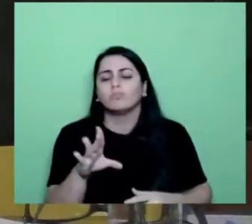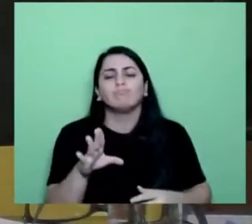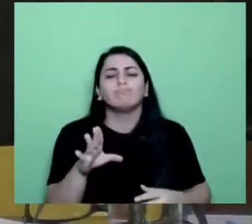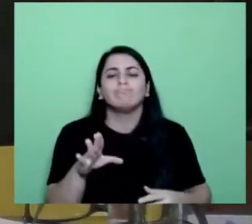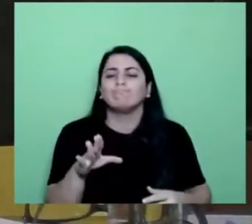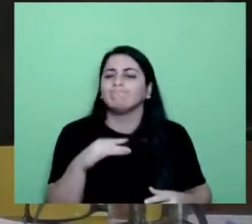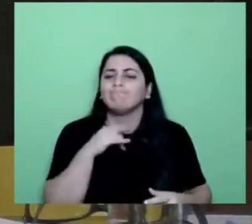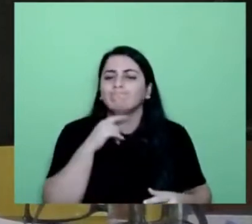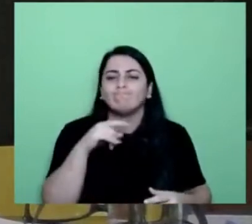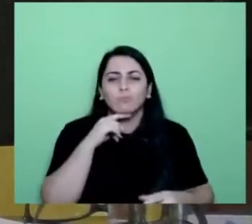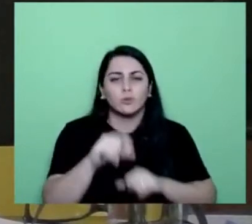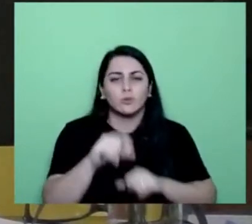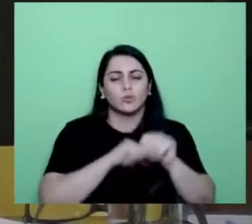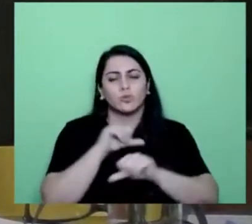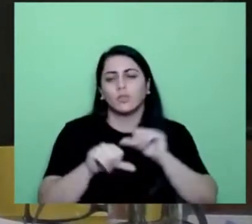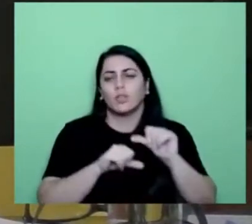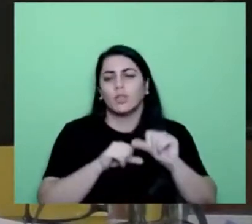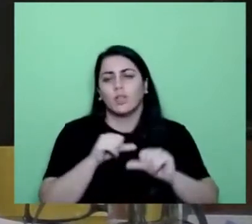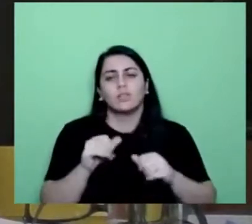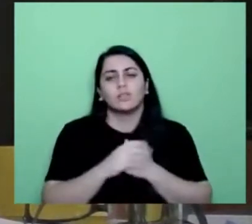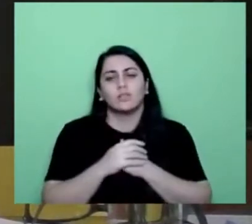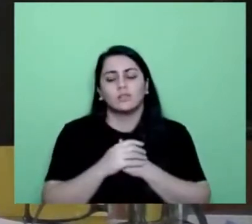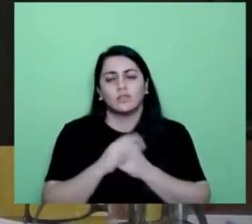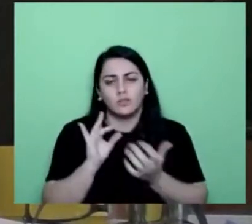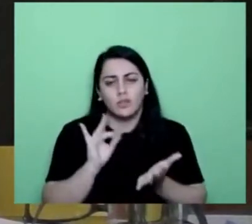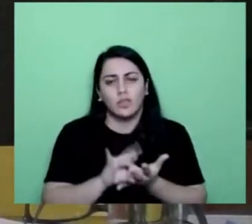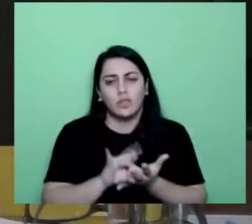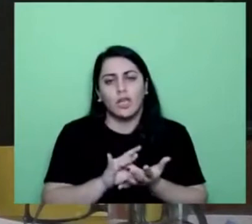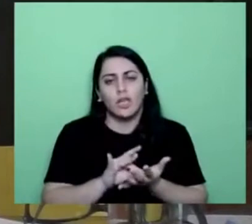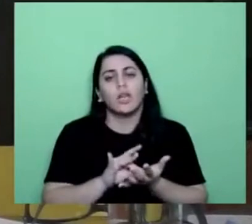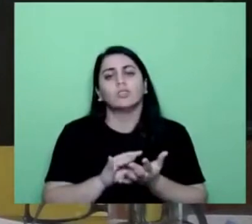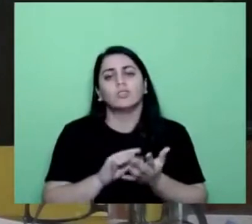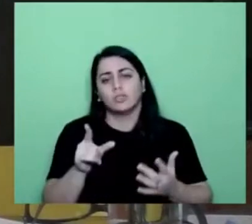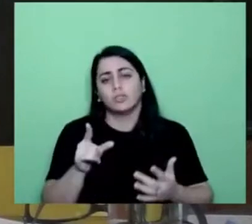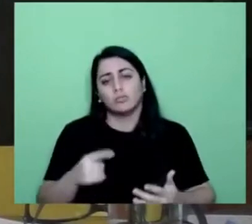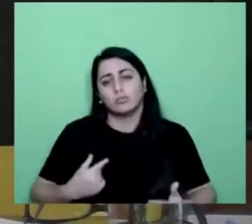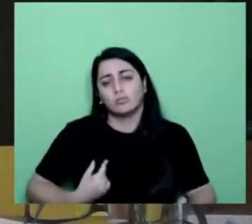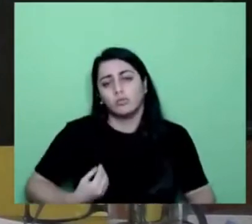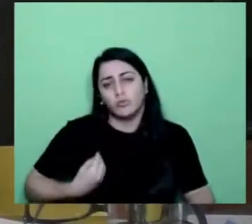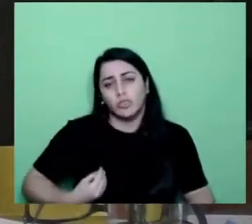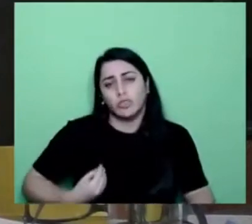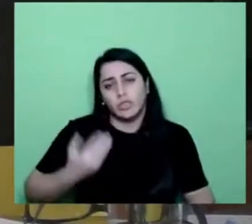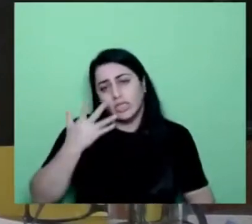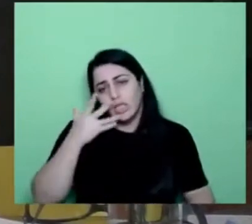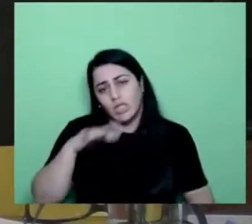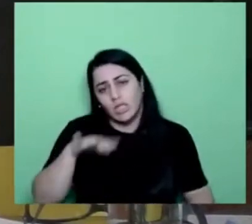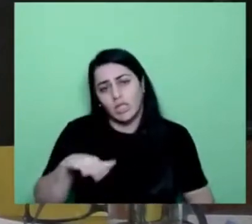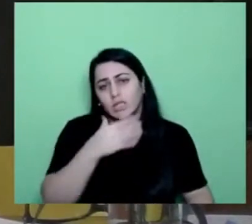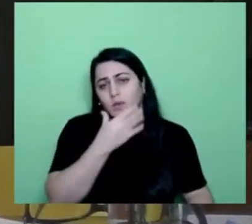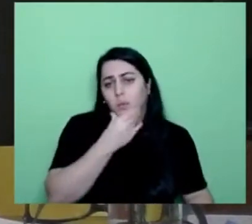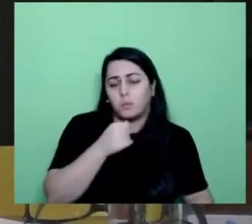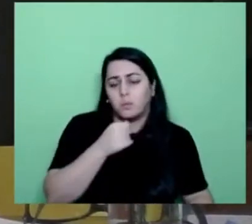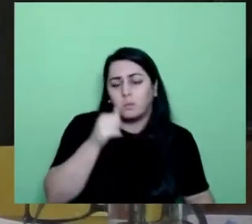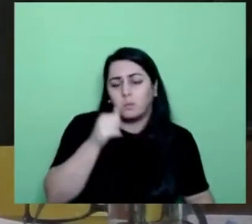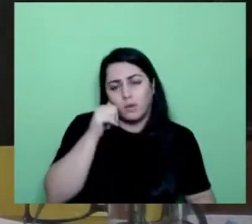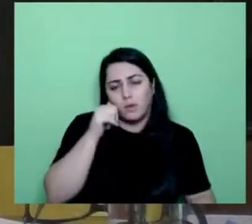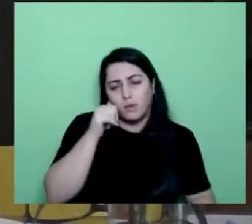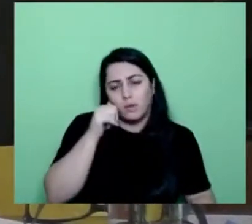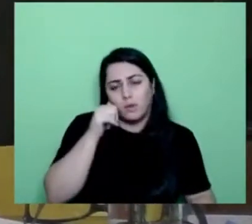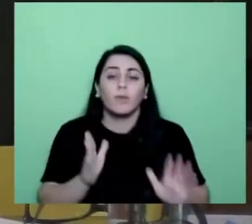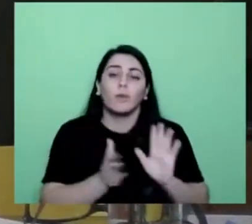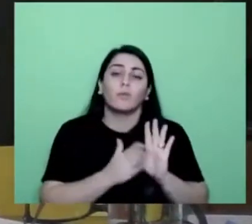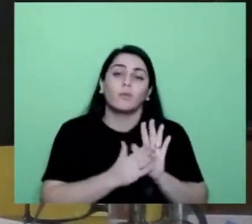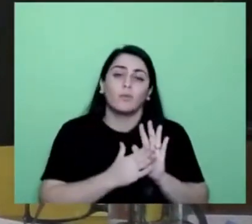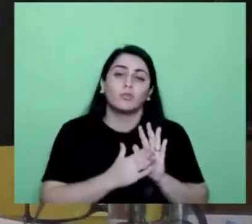intervenção que resulte em mudança de a realidade desse menino e dessa menina. Então, a proposta é que esse serviço,